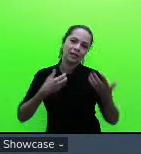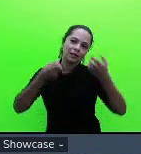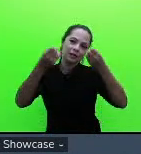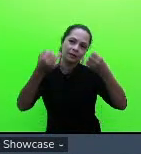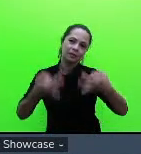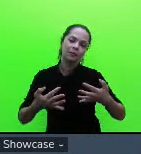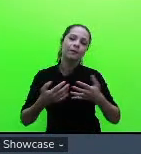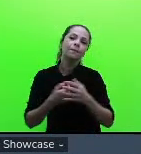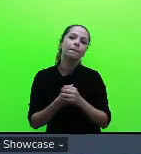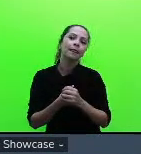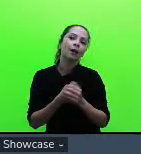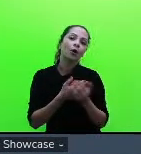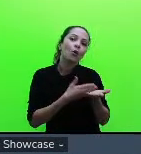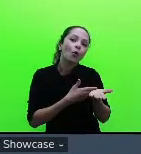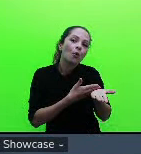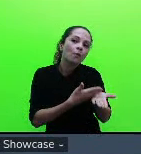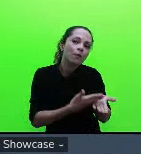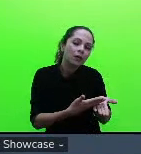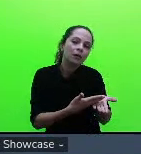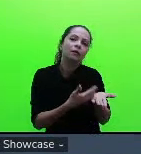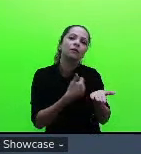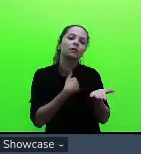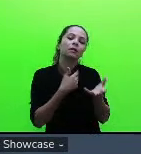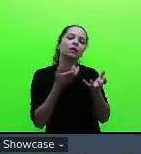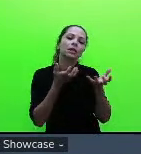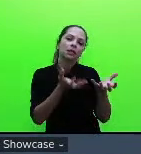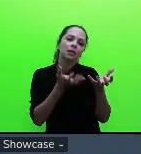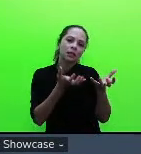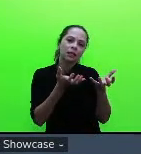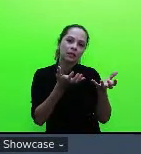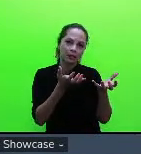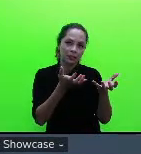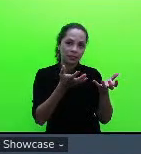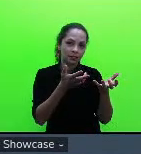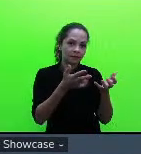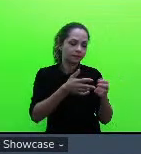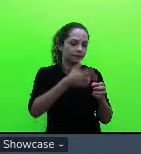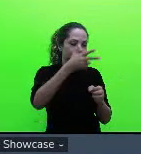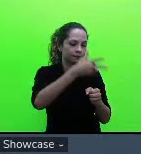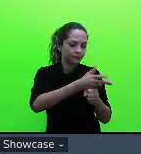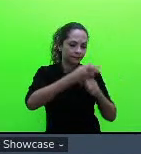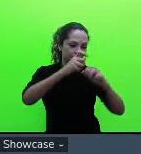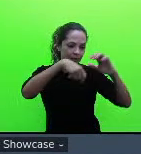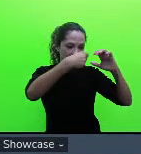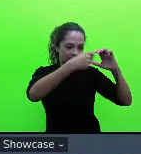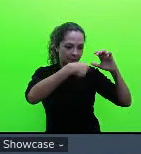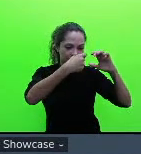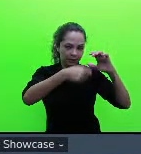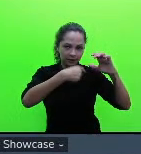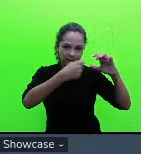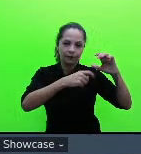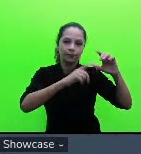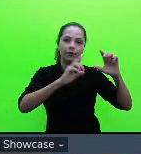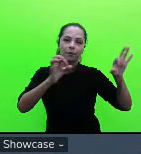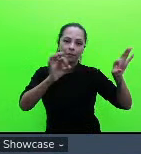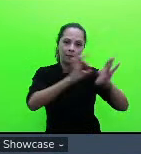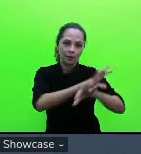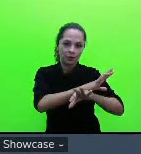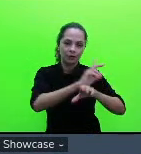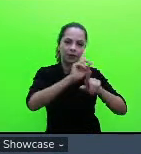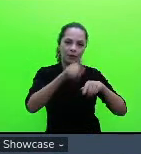princípio a ideia era de fazer a gravação e depois fazer a transcrição até porque eu estava